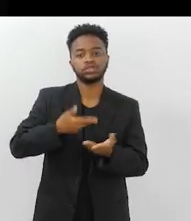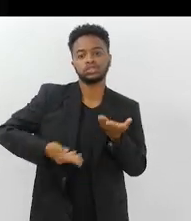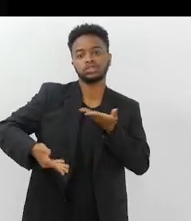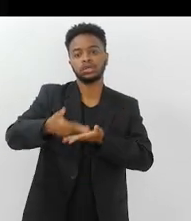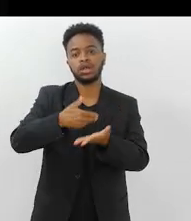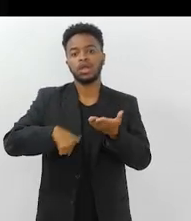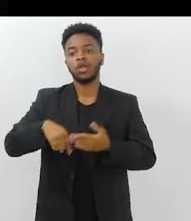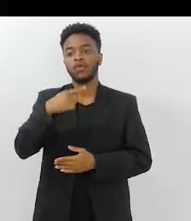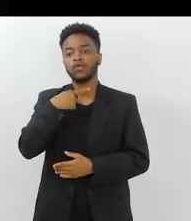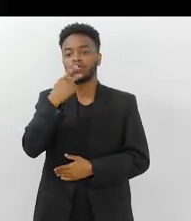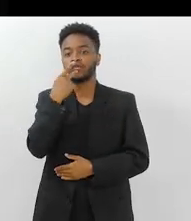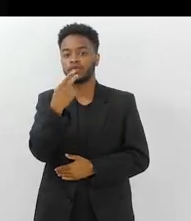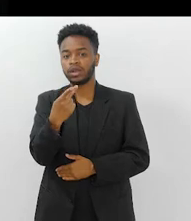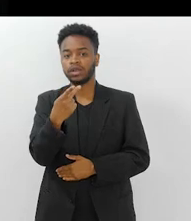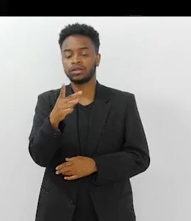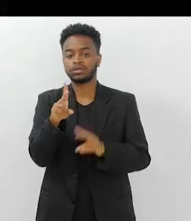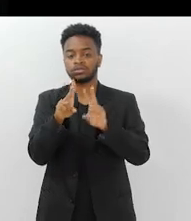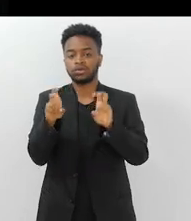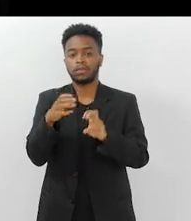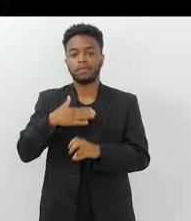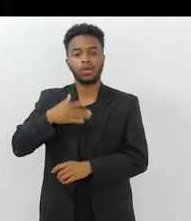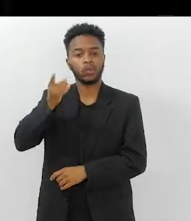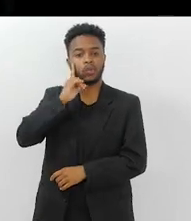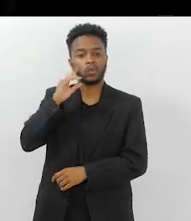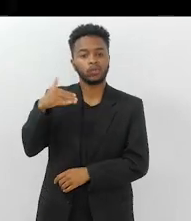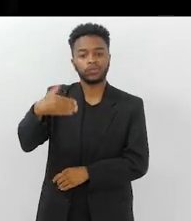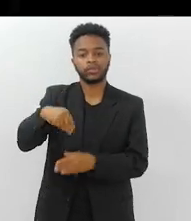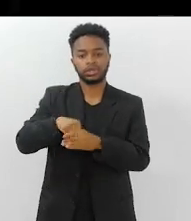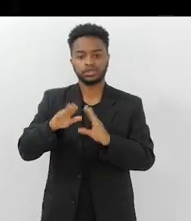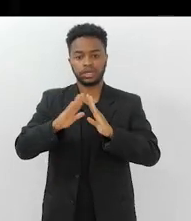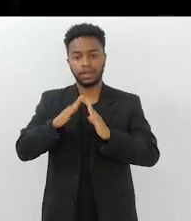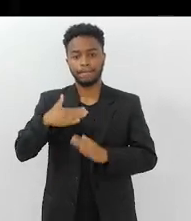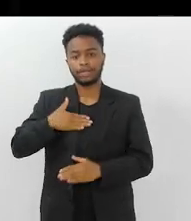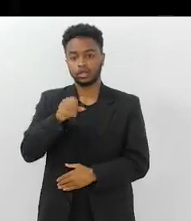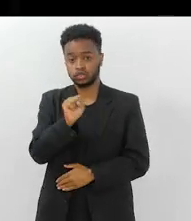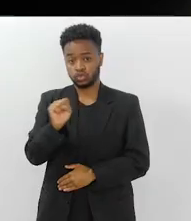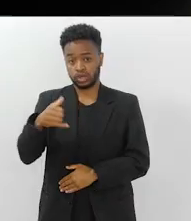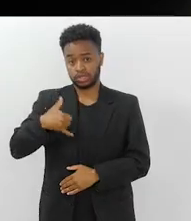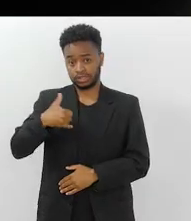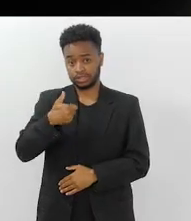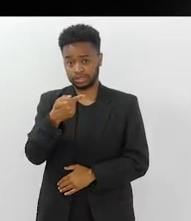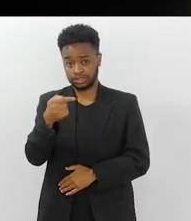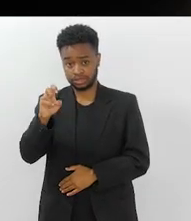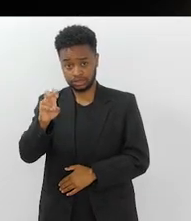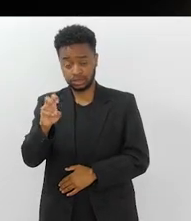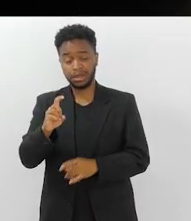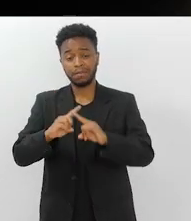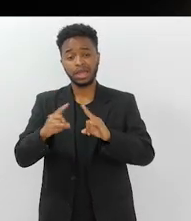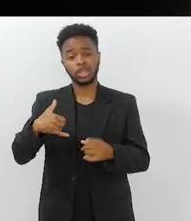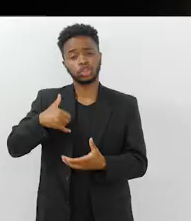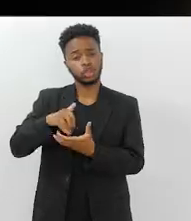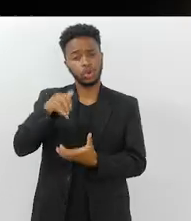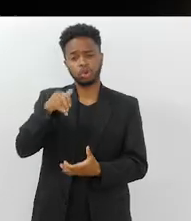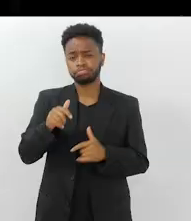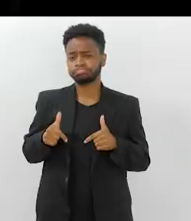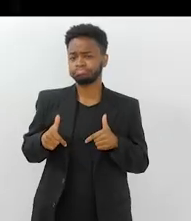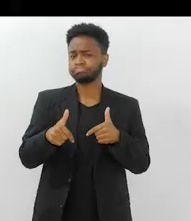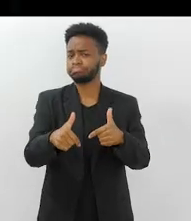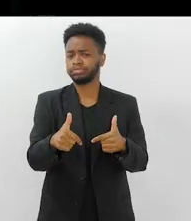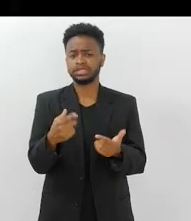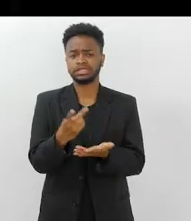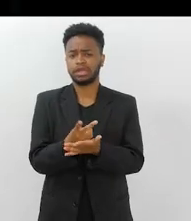Eu vou falar um pouquinho da minha, de dentro de casa, minha sogra tem 75 anos, dona Nilceia, mas é uma idosa